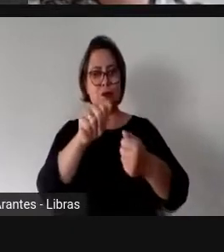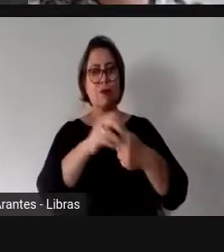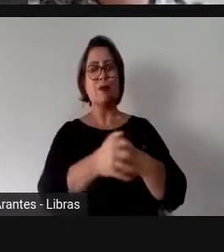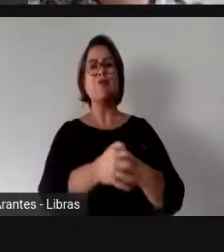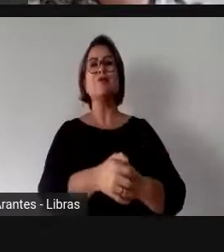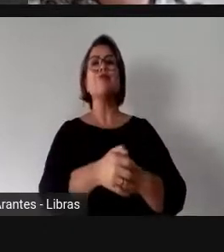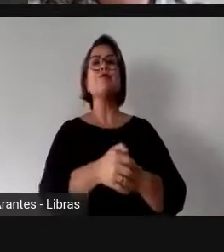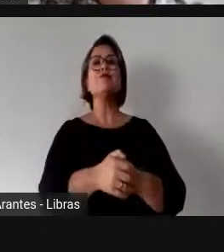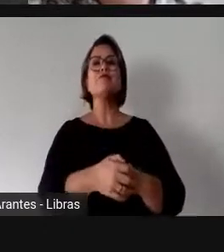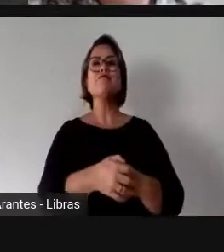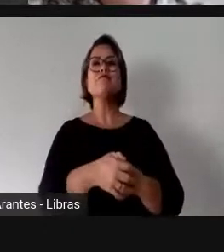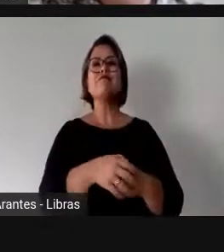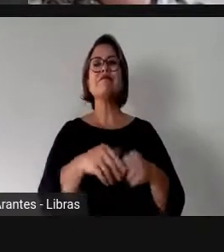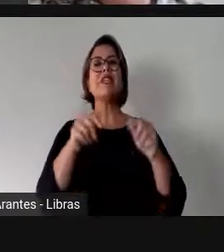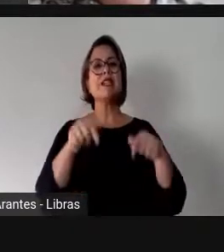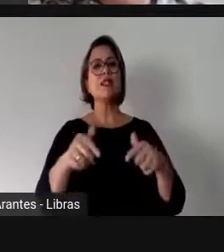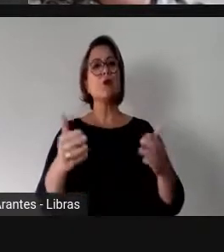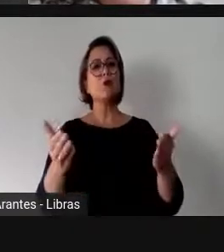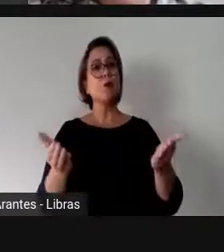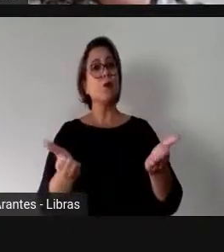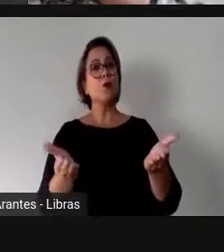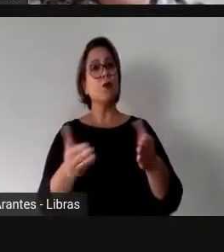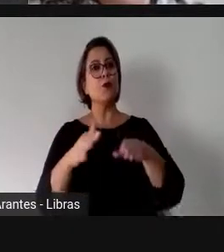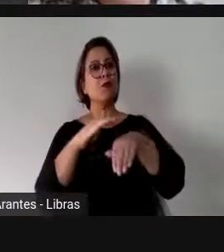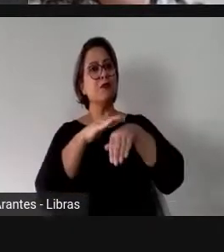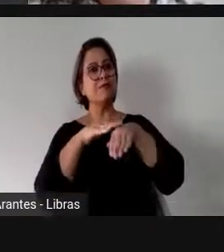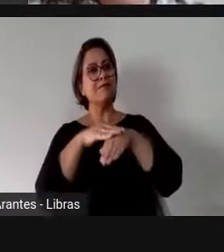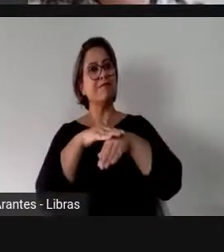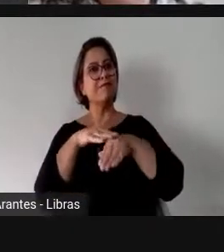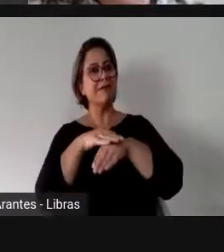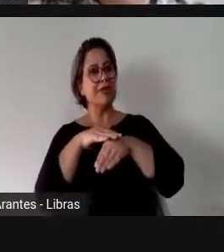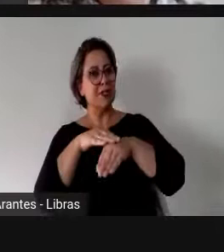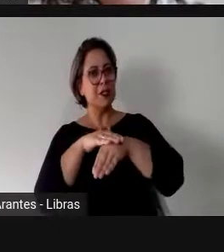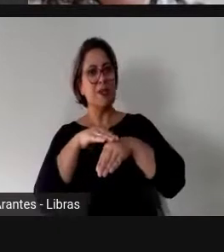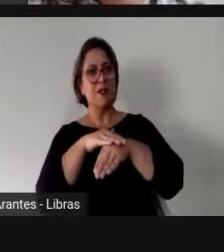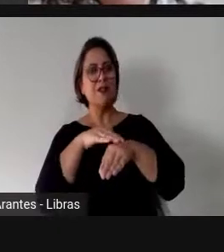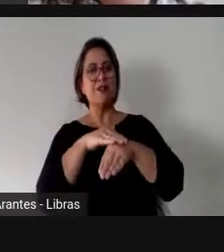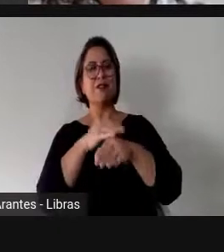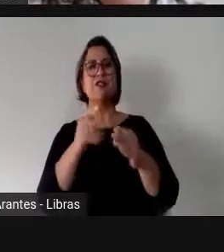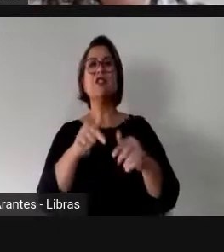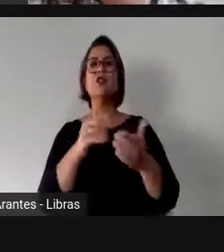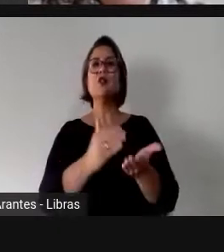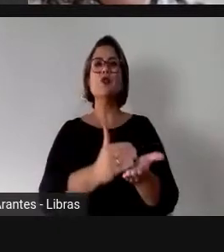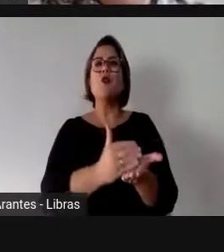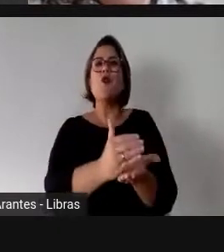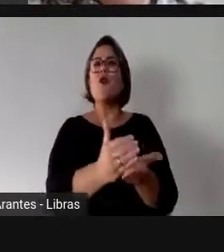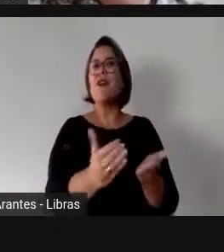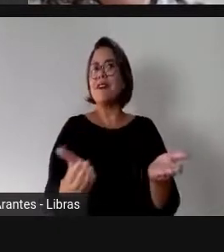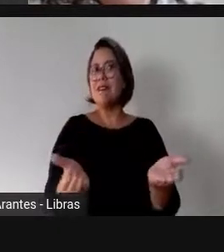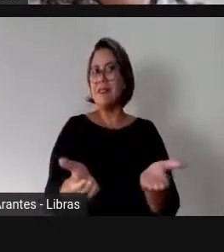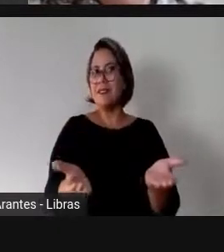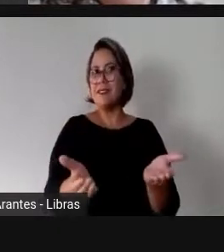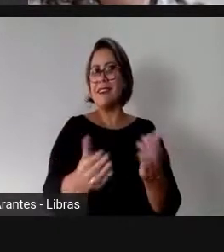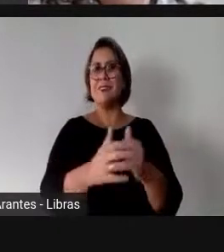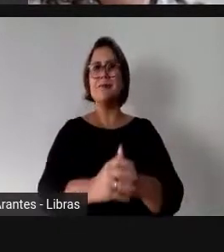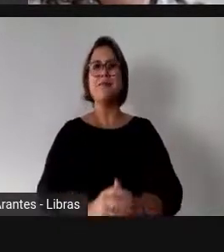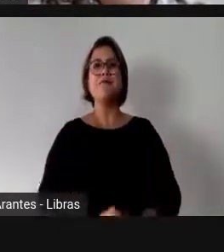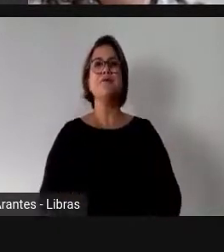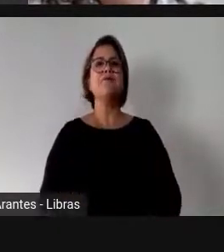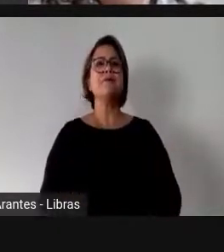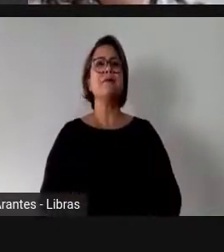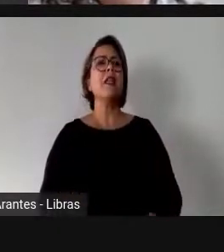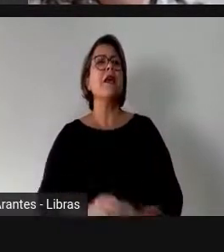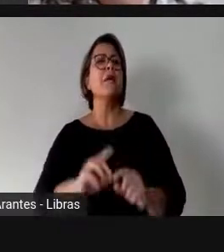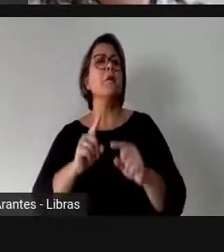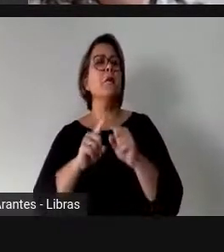Nós estaremos, então, conversando sobre isso a partir deste momento. Por que que esse tema